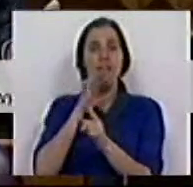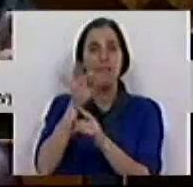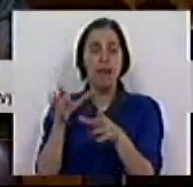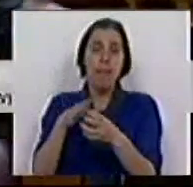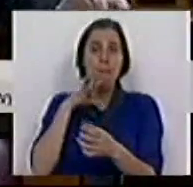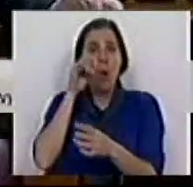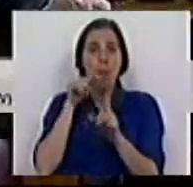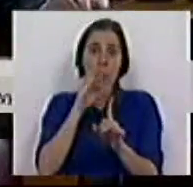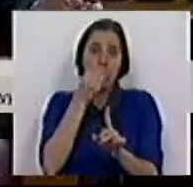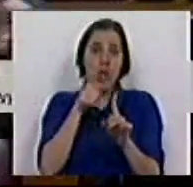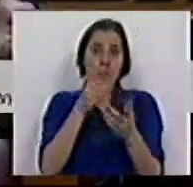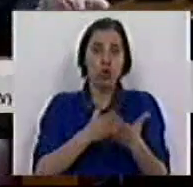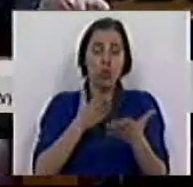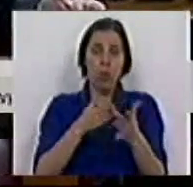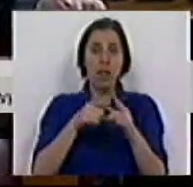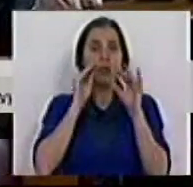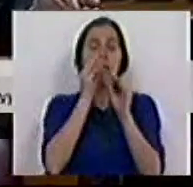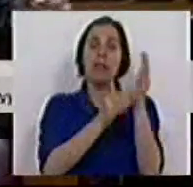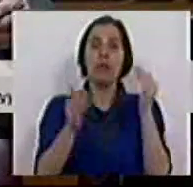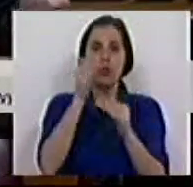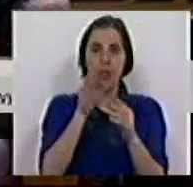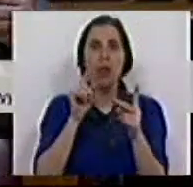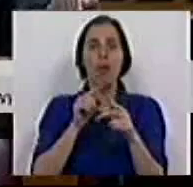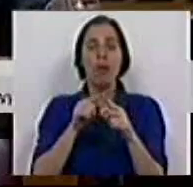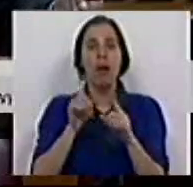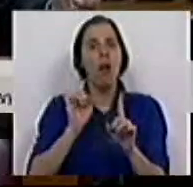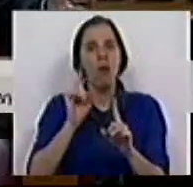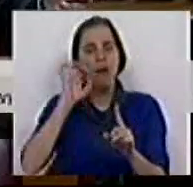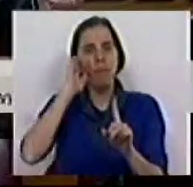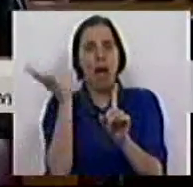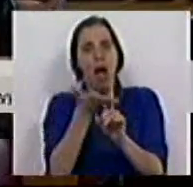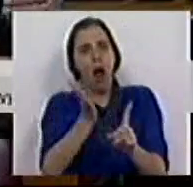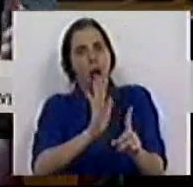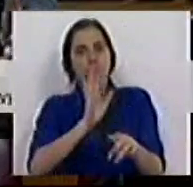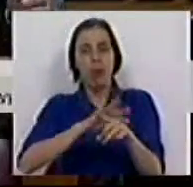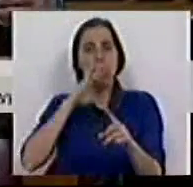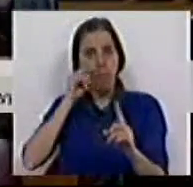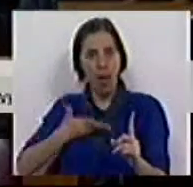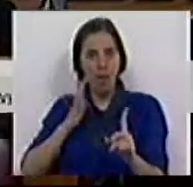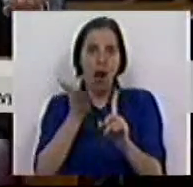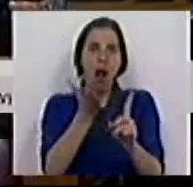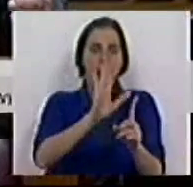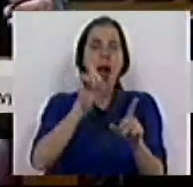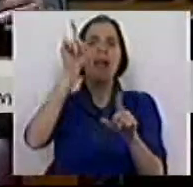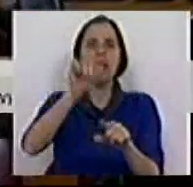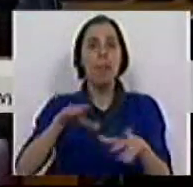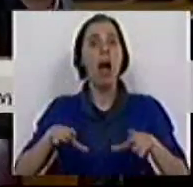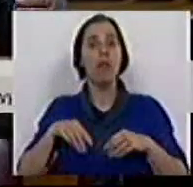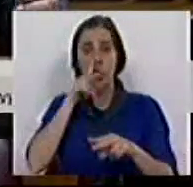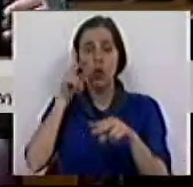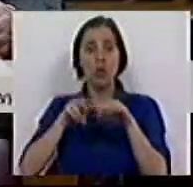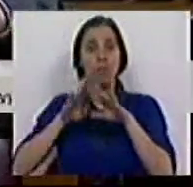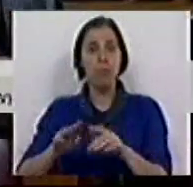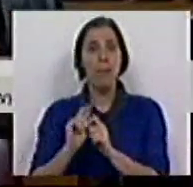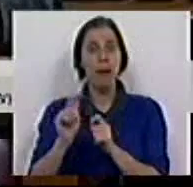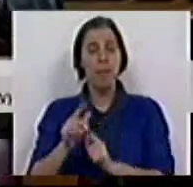pais dos estudantes do ensino superior, que eles não deveriam ser penalizados por isso, como aceitou a suspensão